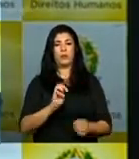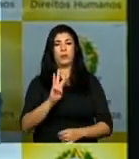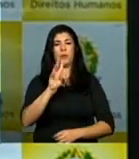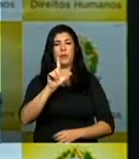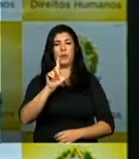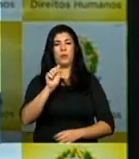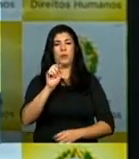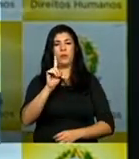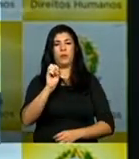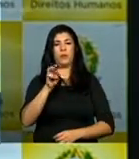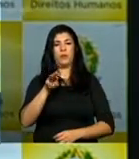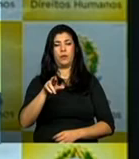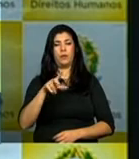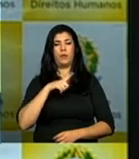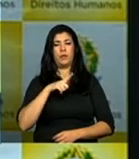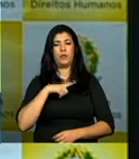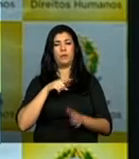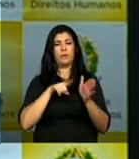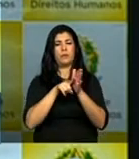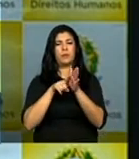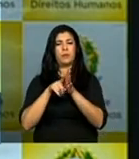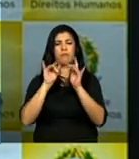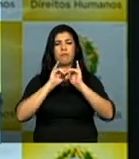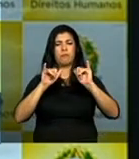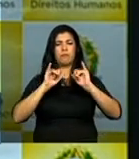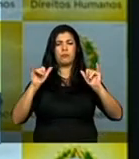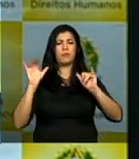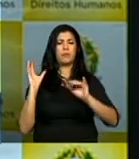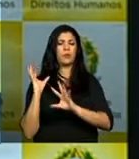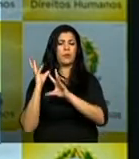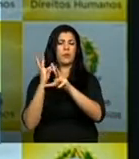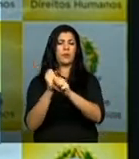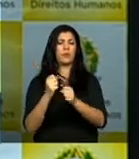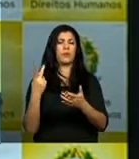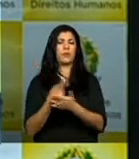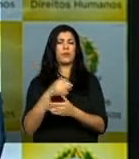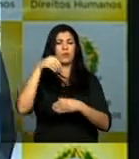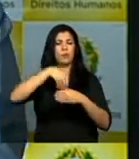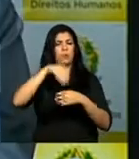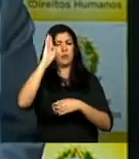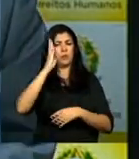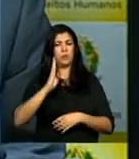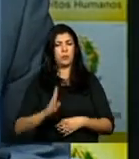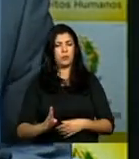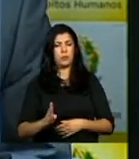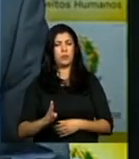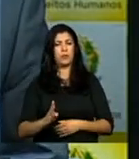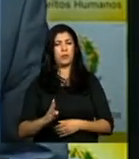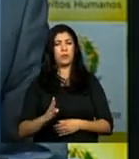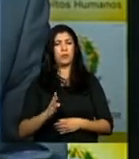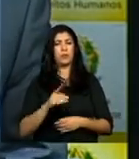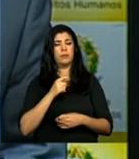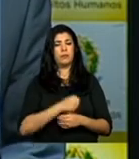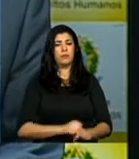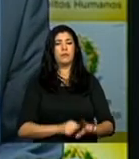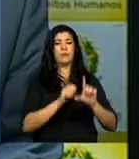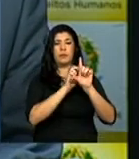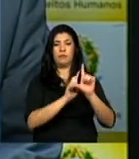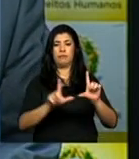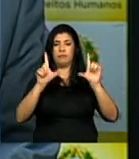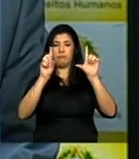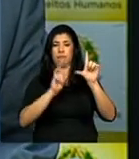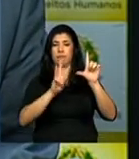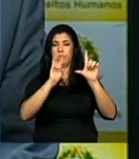informações sobre a ditadura que aconteceu no Brasil através de um portal da internet